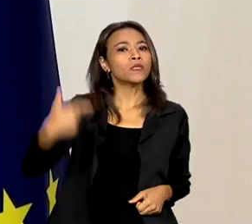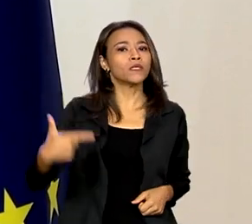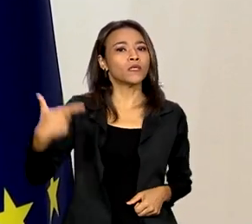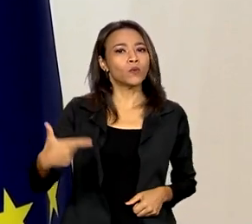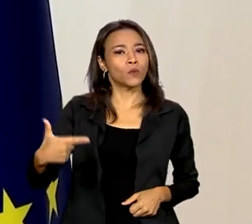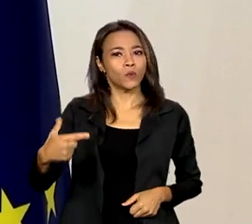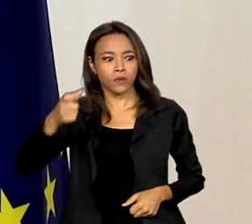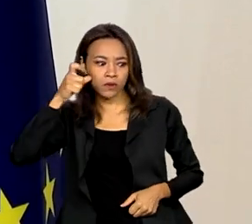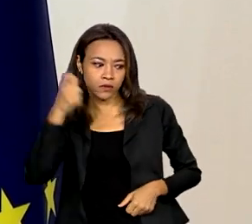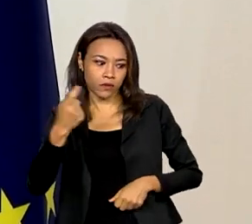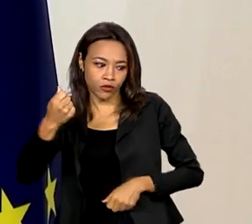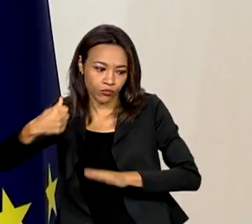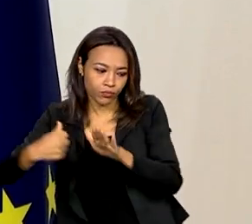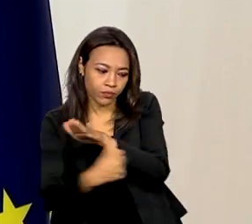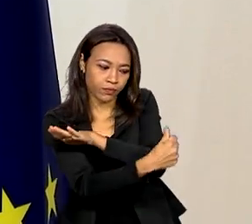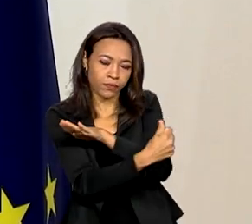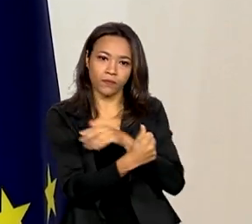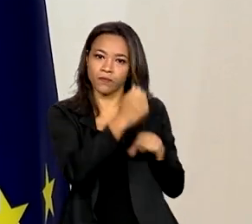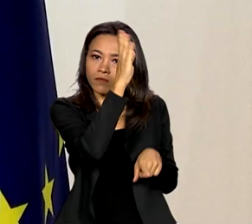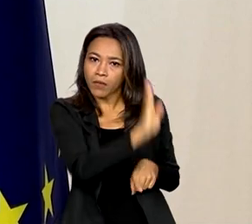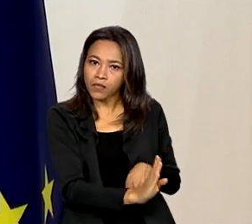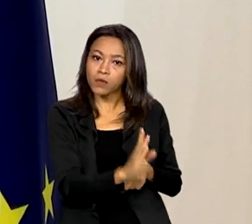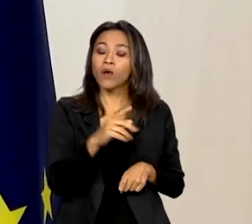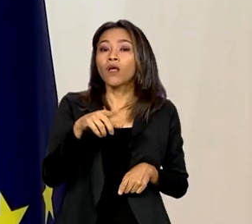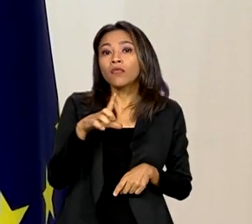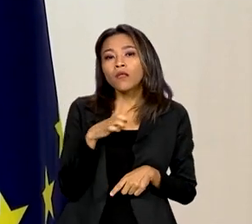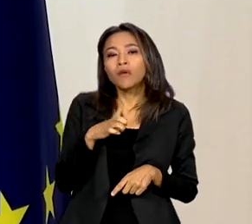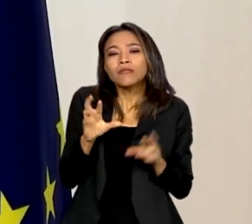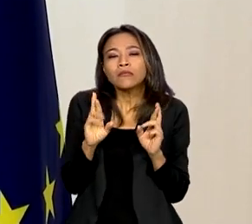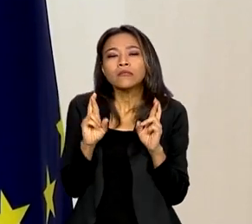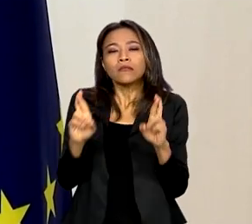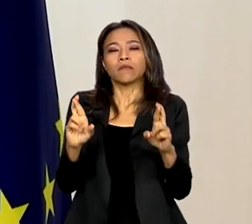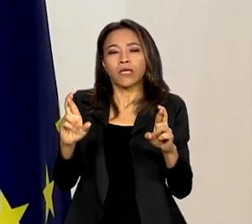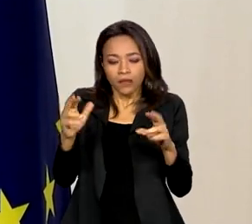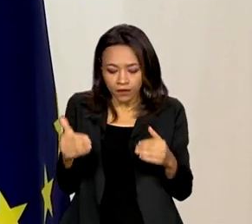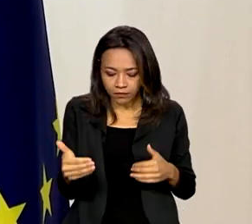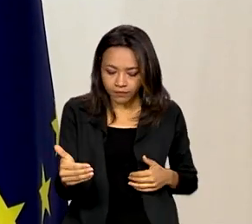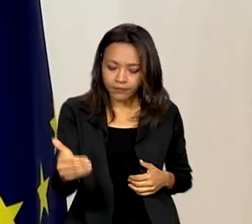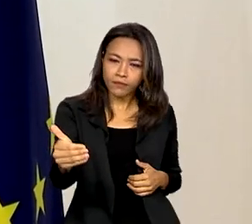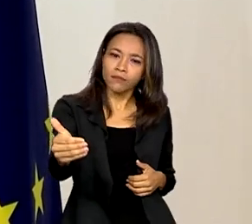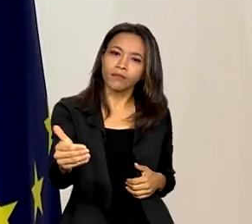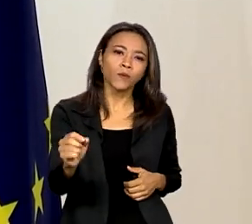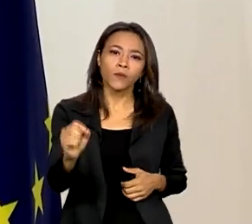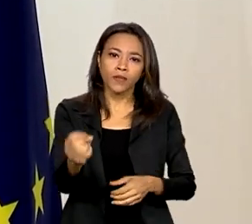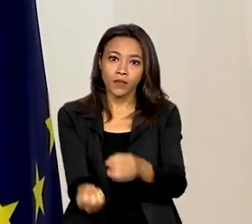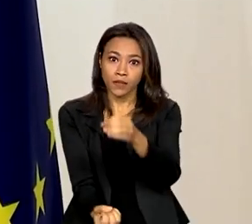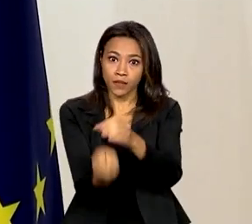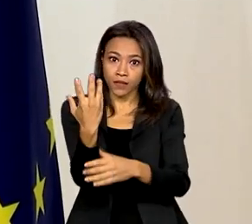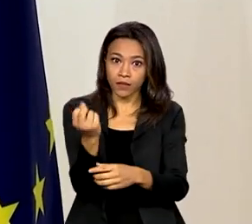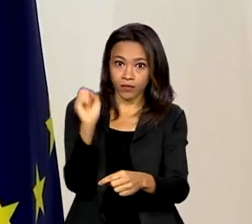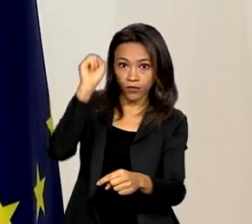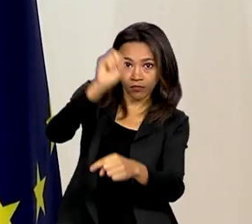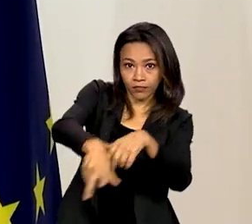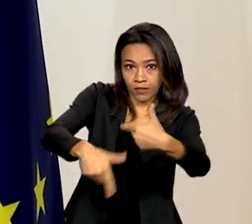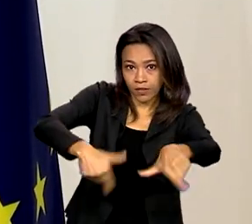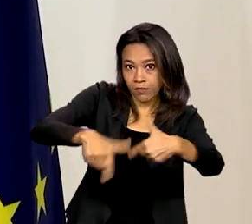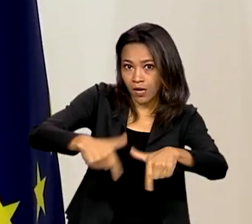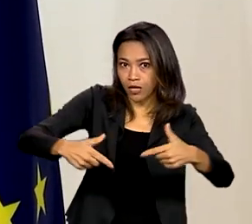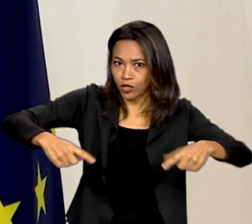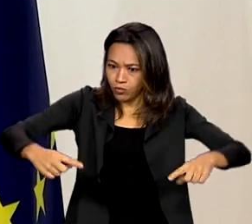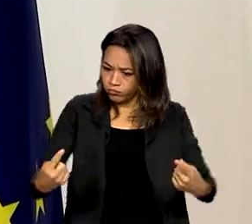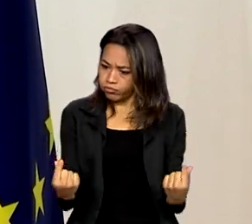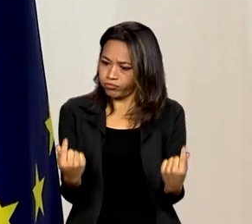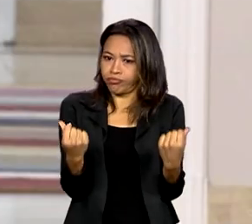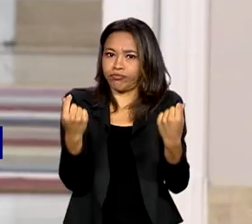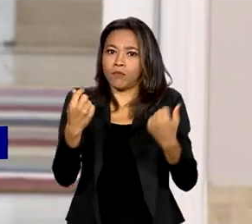no Brasil e estamos cheios de esperança com relação à criação de emprego e de riqueza para os